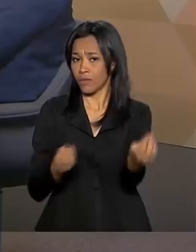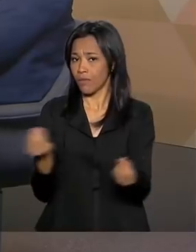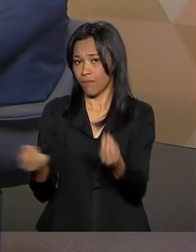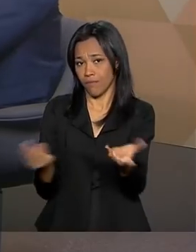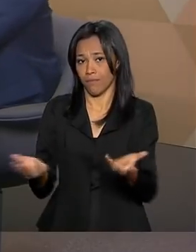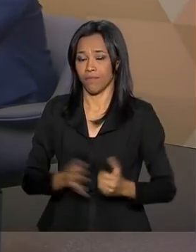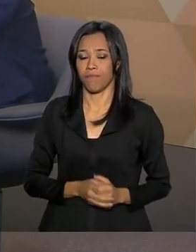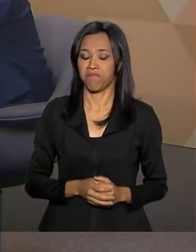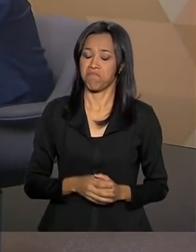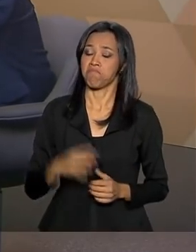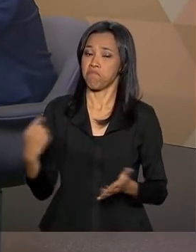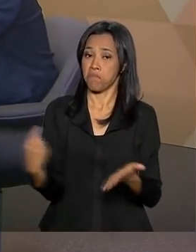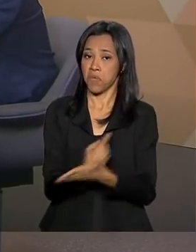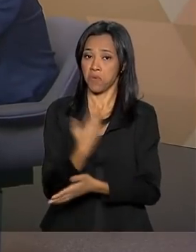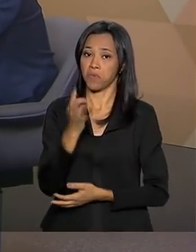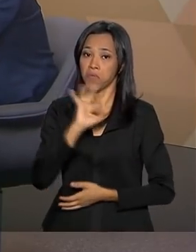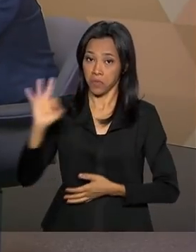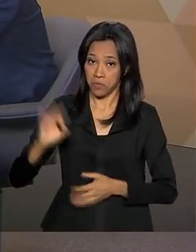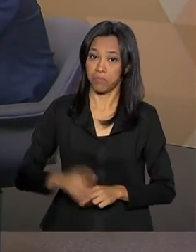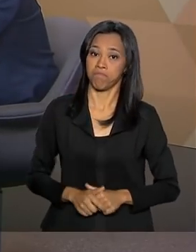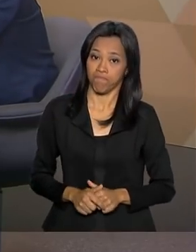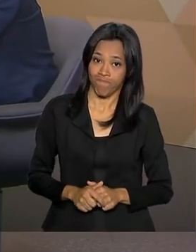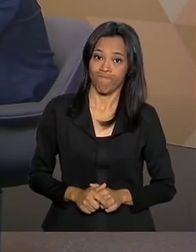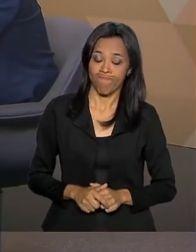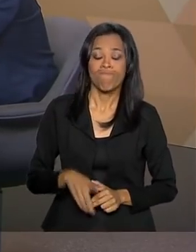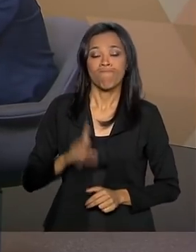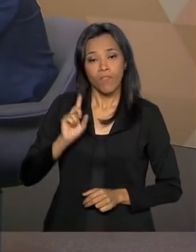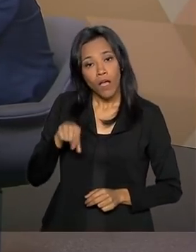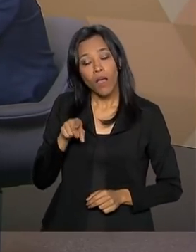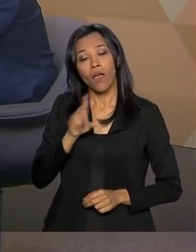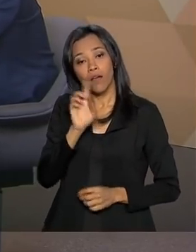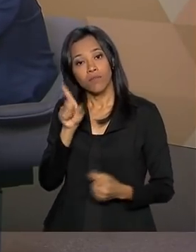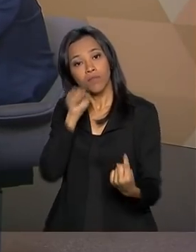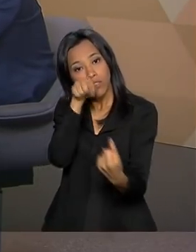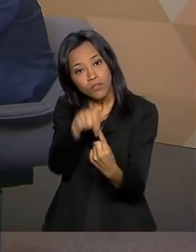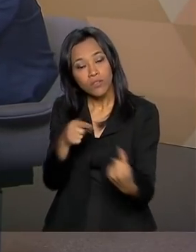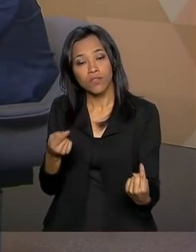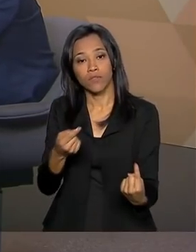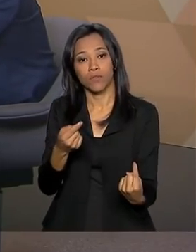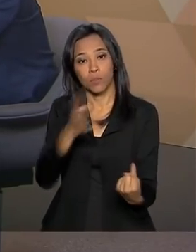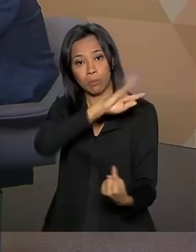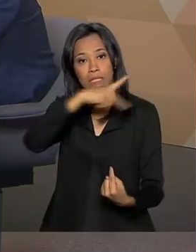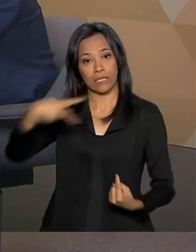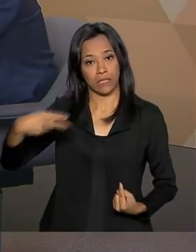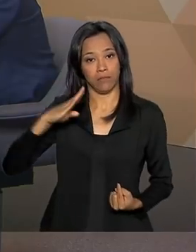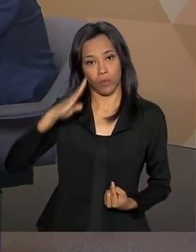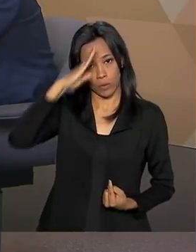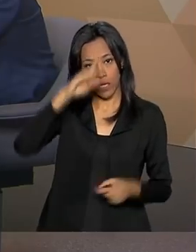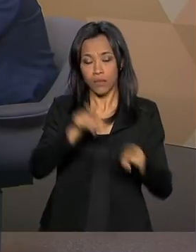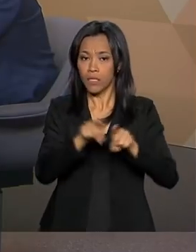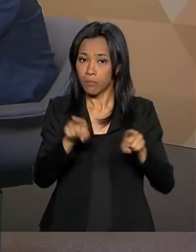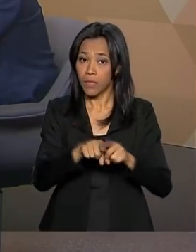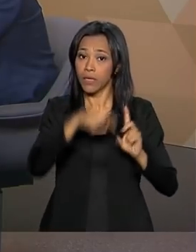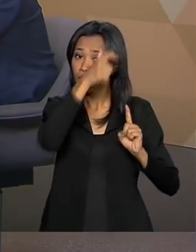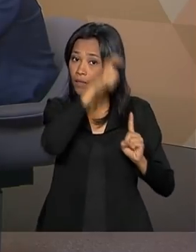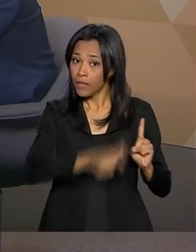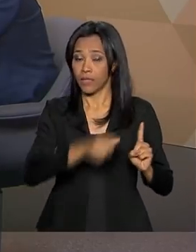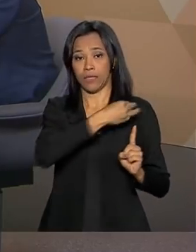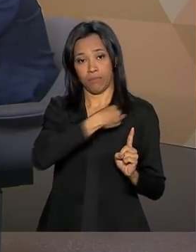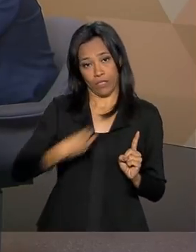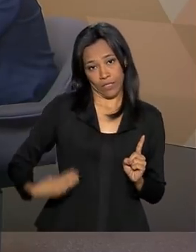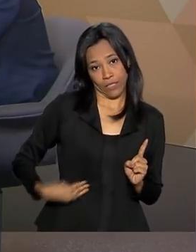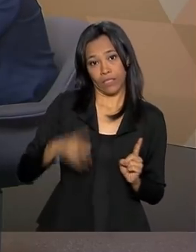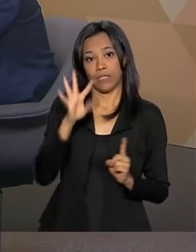Essa outra pergunta é ótima, porque é justamente o propósito do presidente Jair Bolsonaro, o propósito da ministra Tereza Cristina, é uma atenção